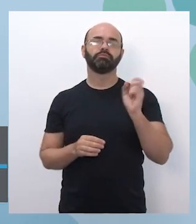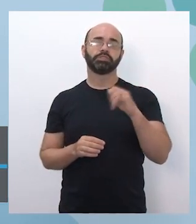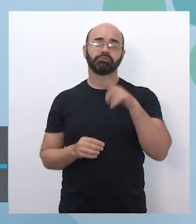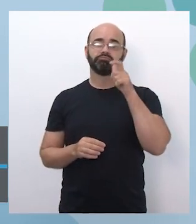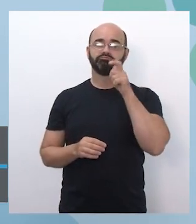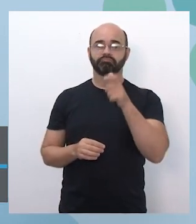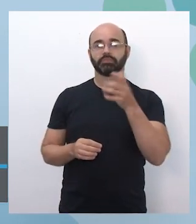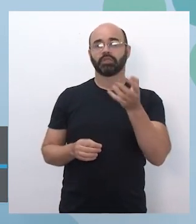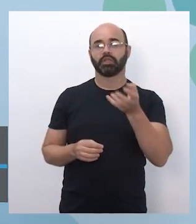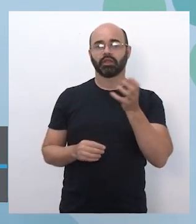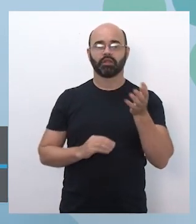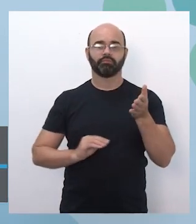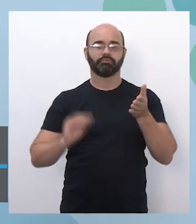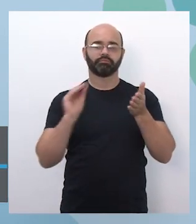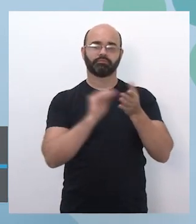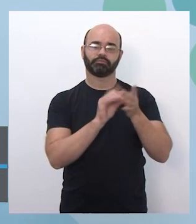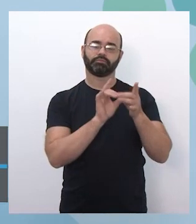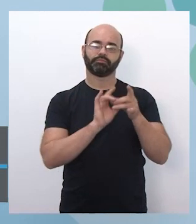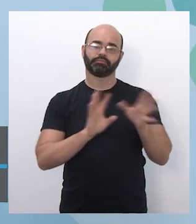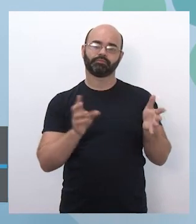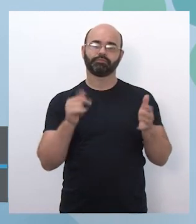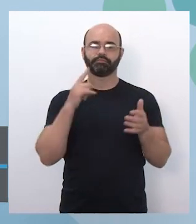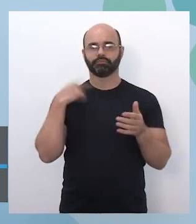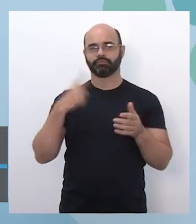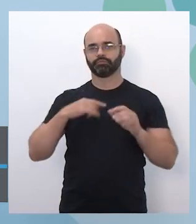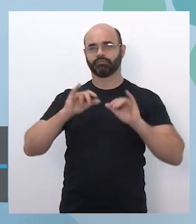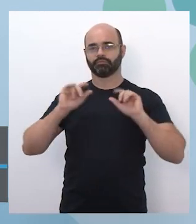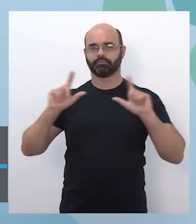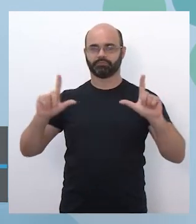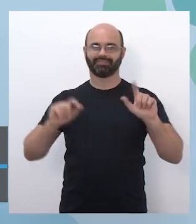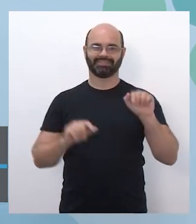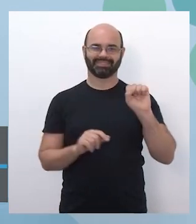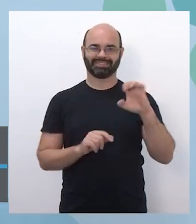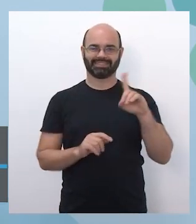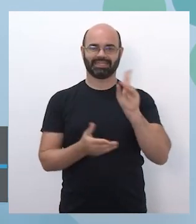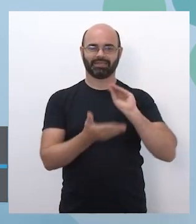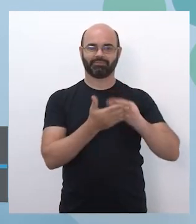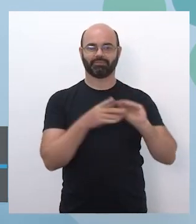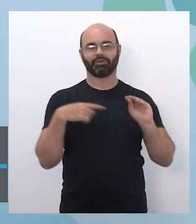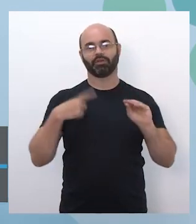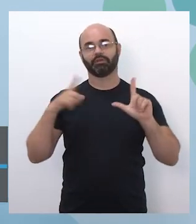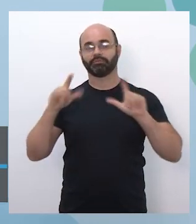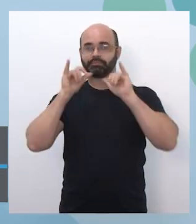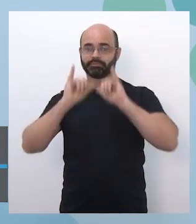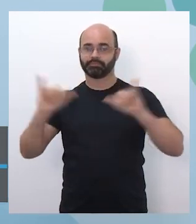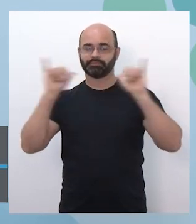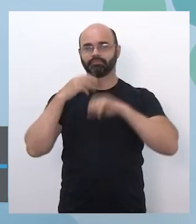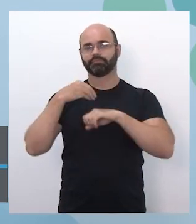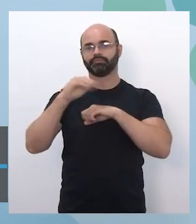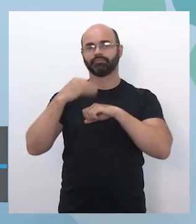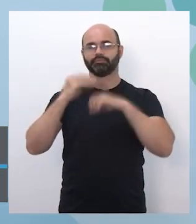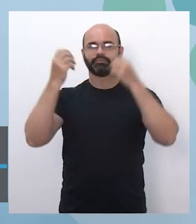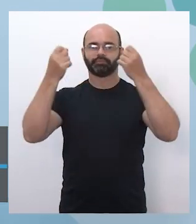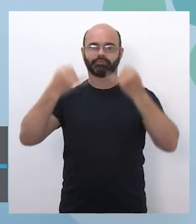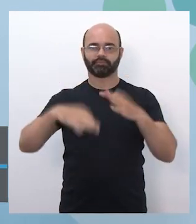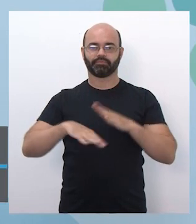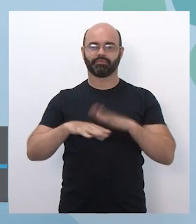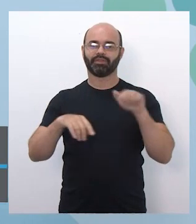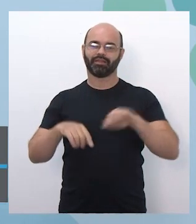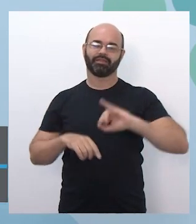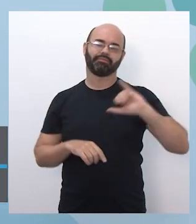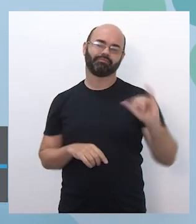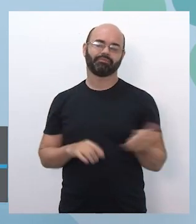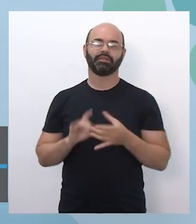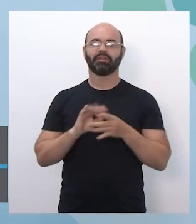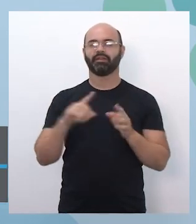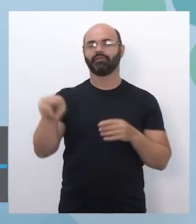interesse através da sede, tá bom? Aqui é uma oportunidade de vocês tirarem dúvidas, fazerem